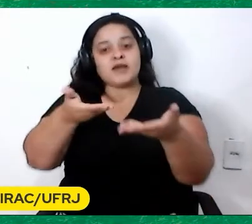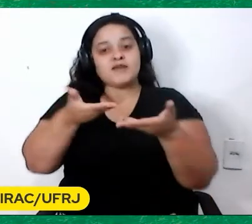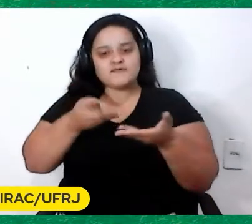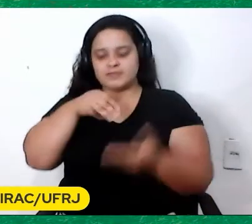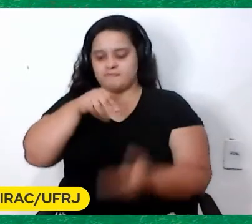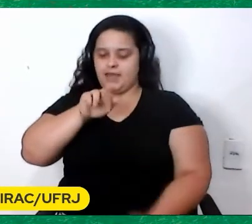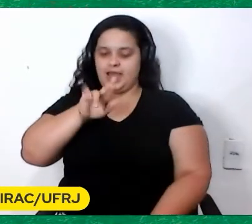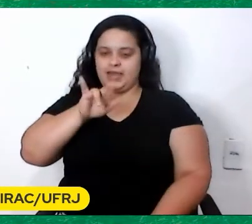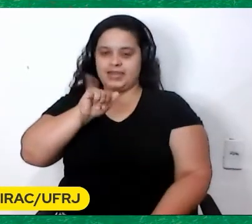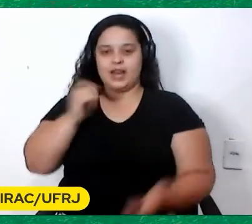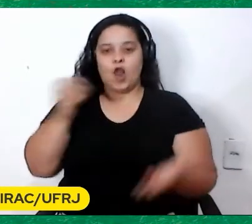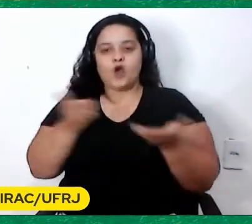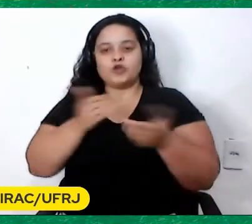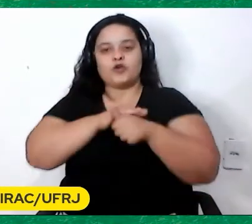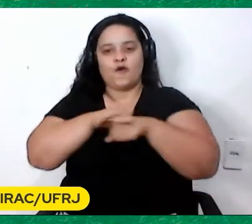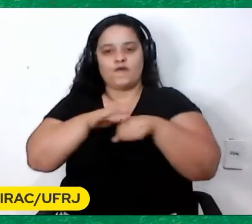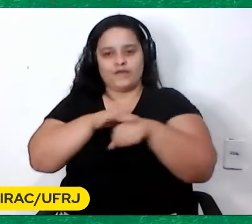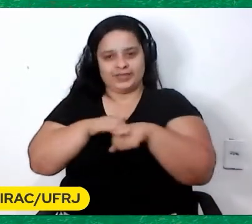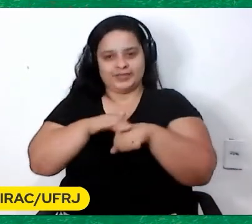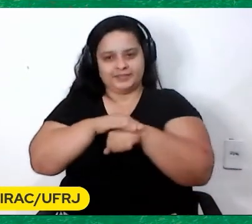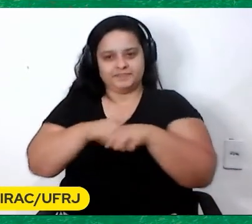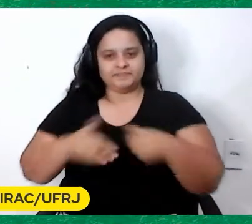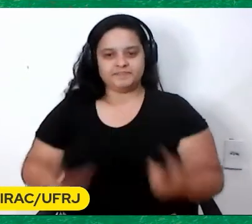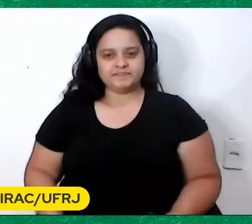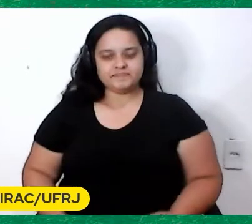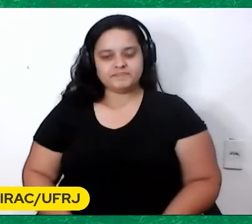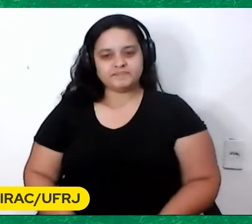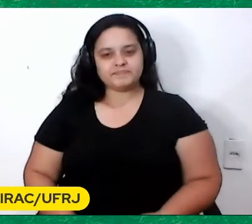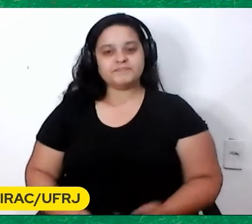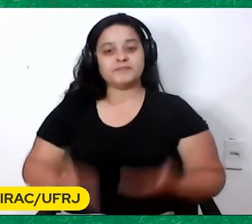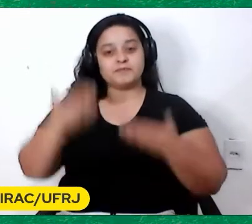conversa de hoje Obrigada